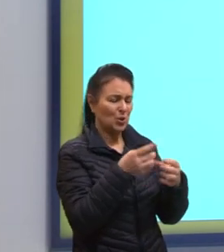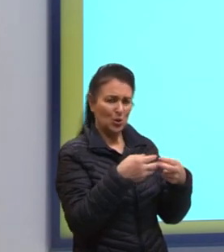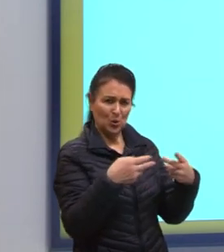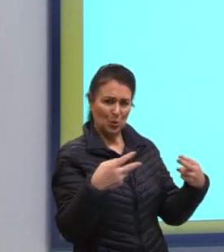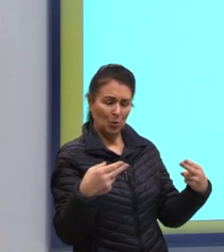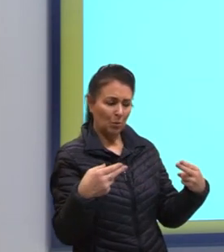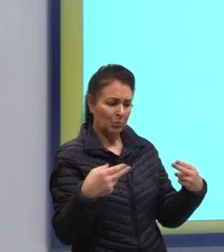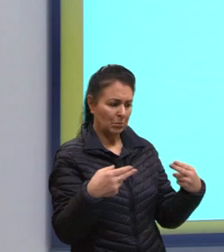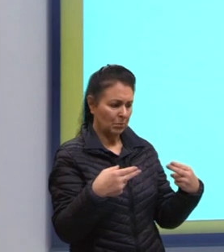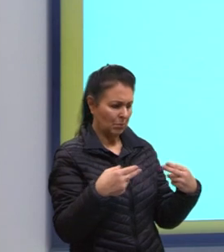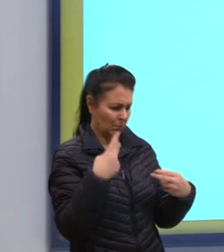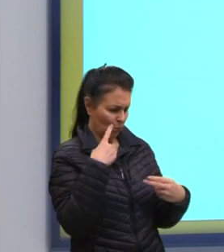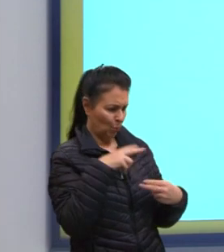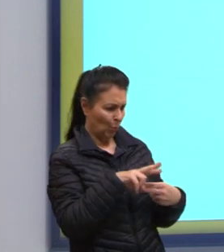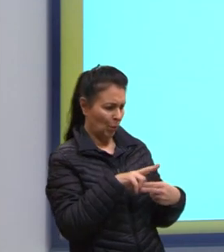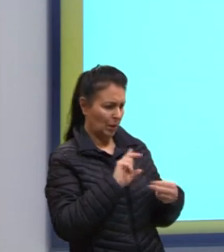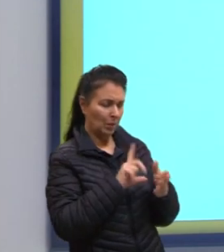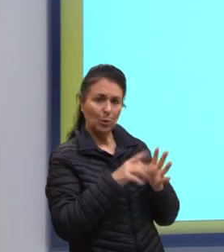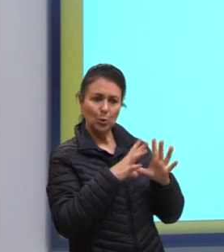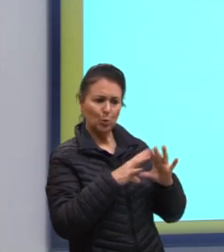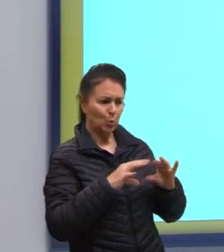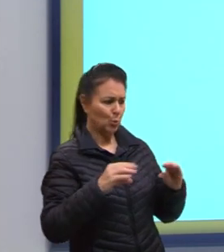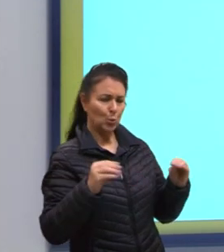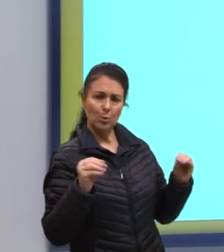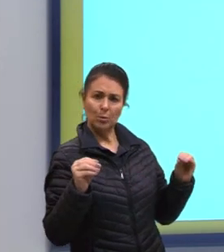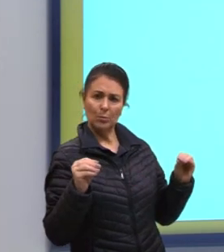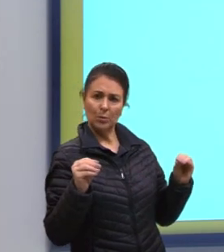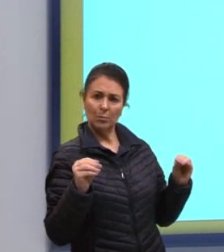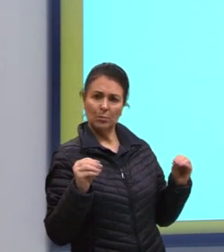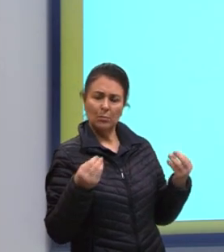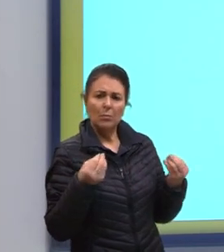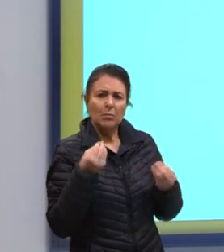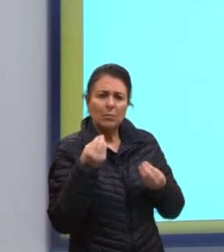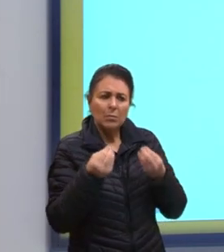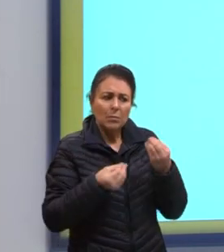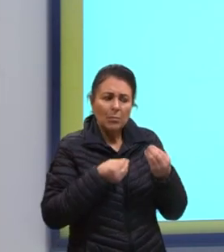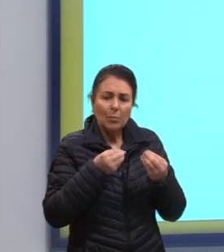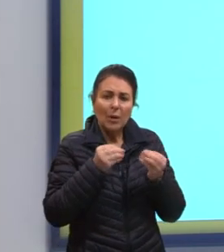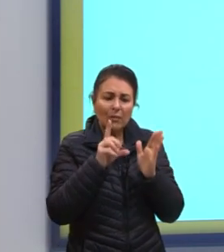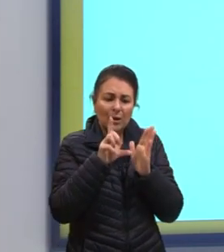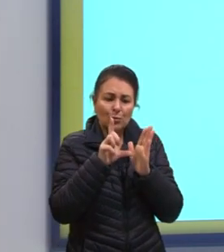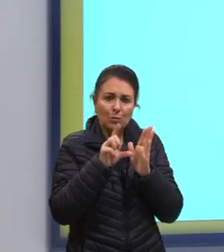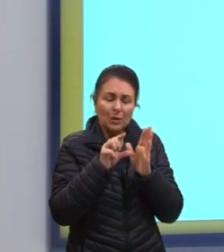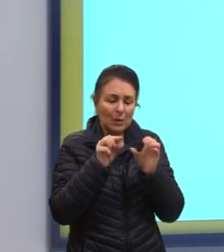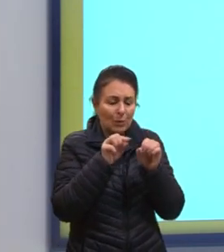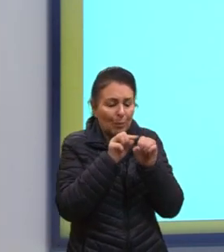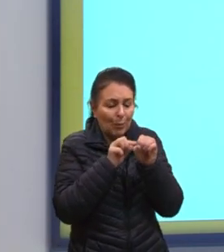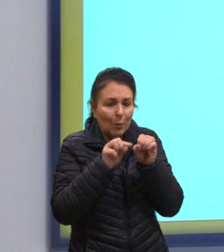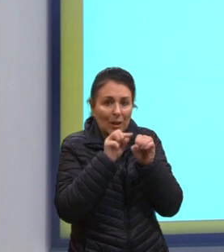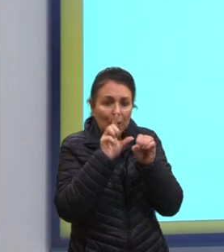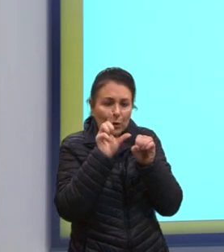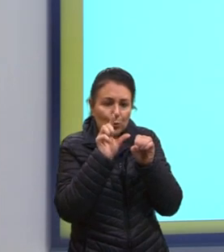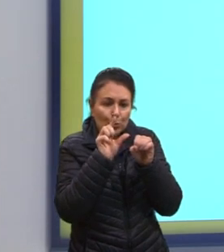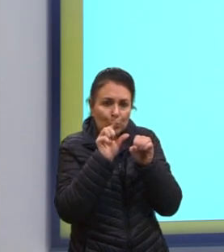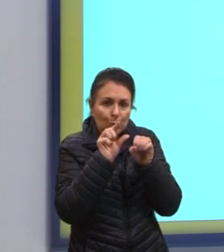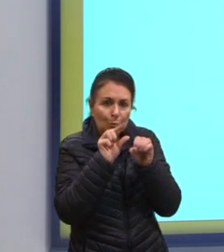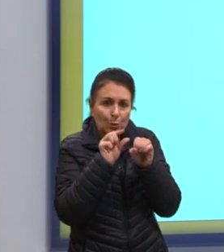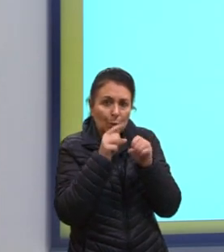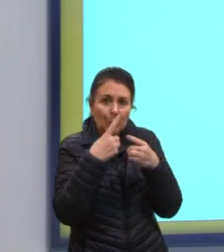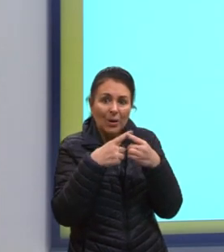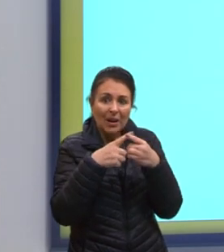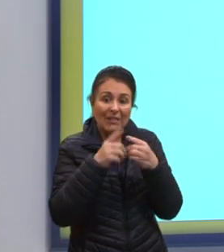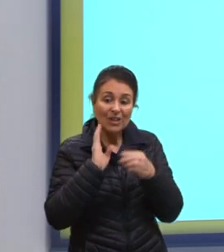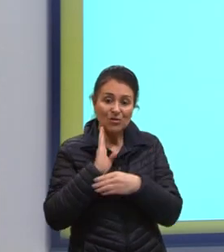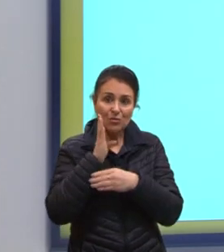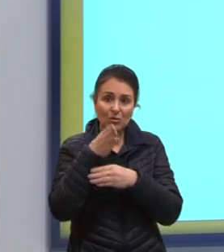lá, ela pode estar um pouquinho menor. Ou ela some completa... Ou depois ela some completamente. Por quê? Porque ela passa direto